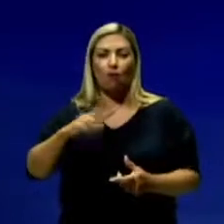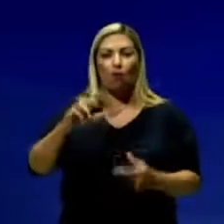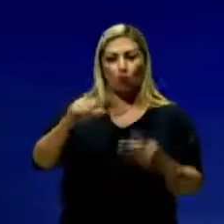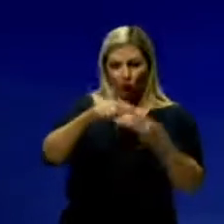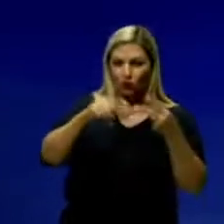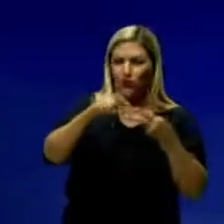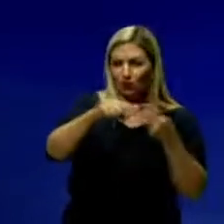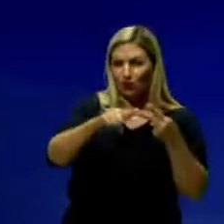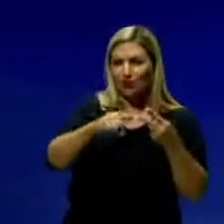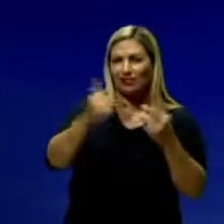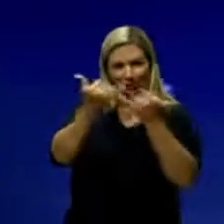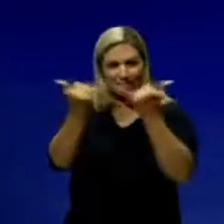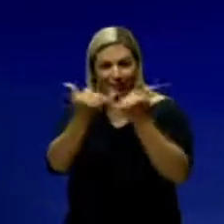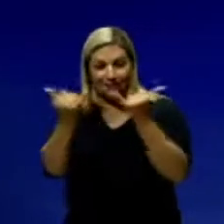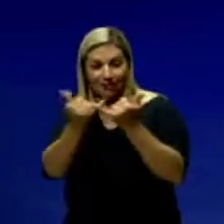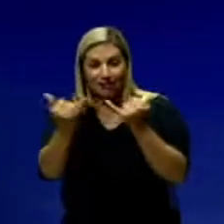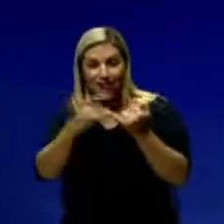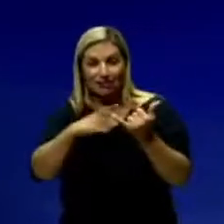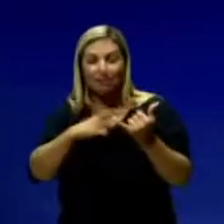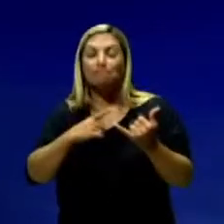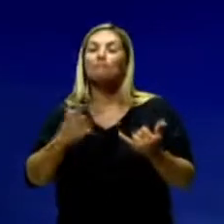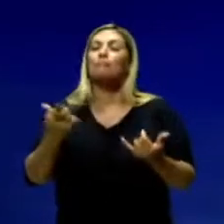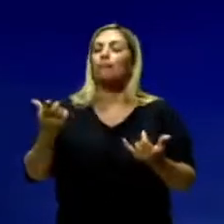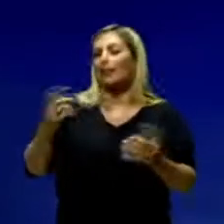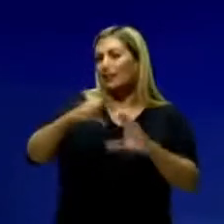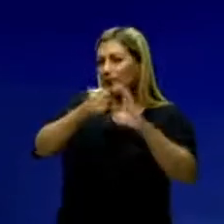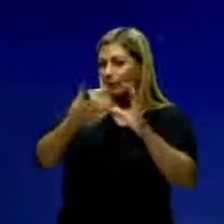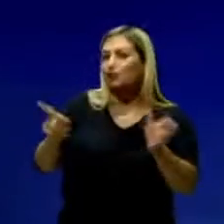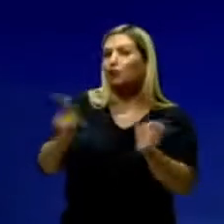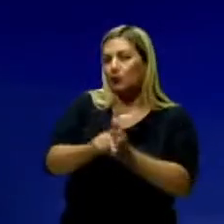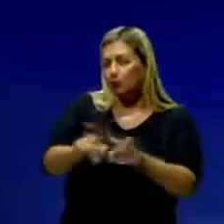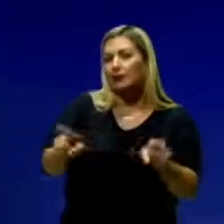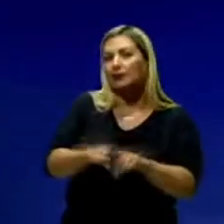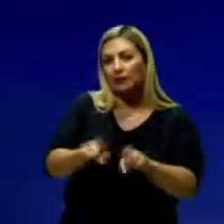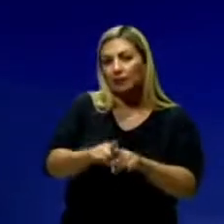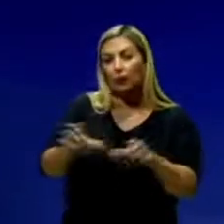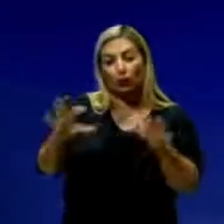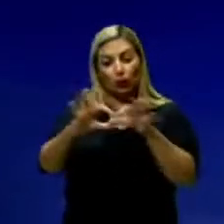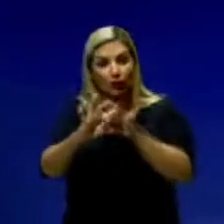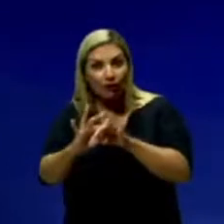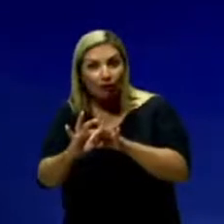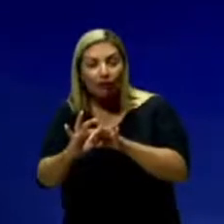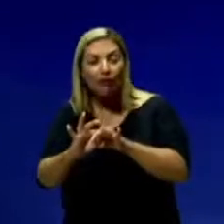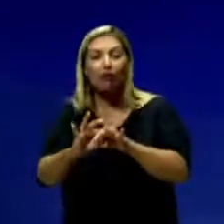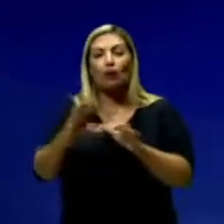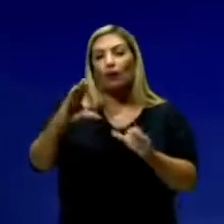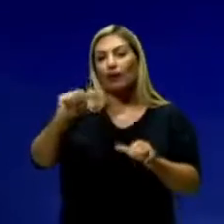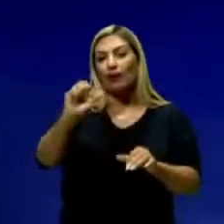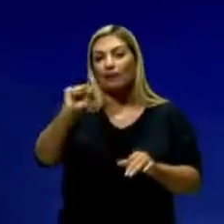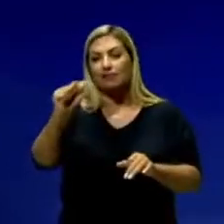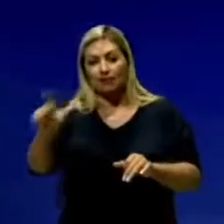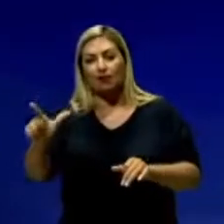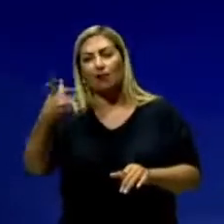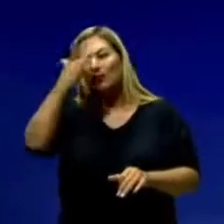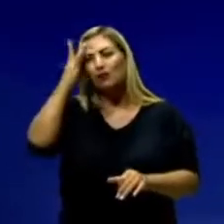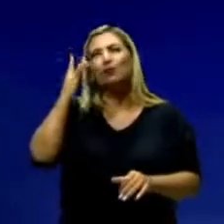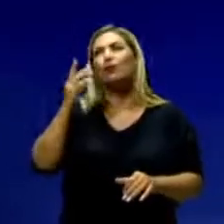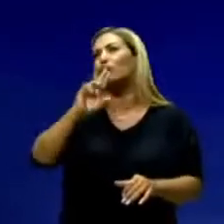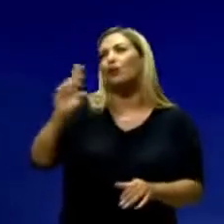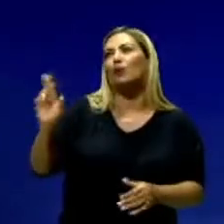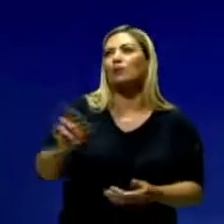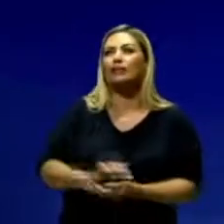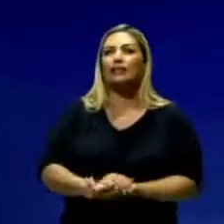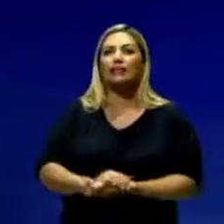baião, que eles são muito semelhantes, ele veio com essa característica da união do casal, do que o pessoal costuma